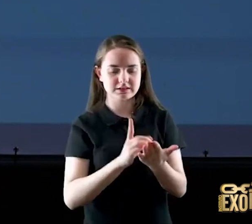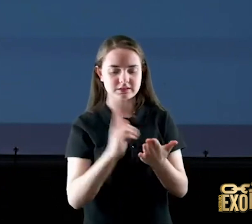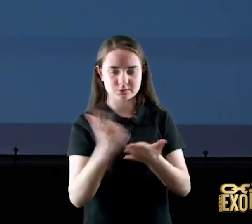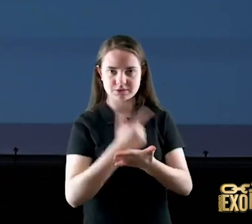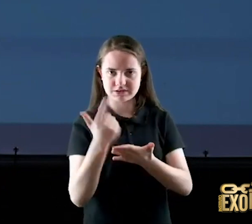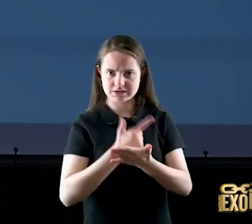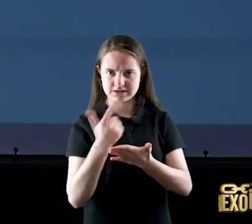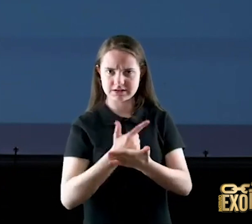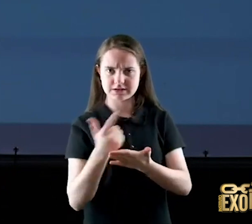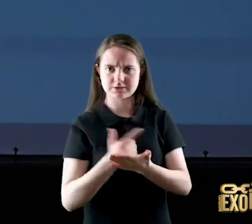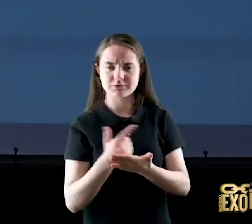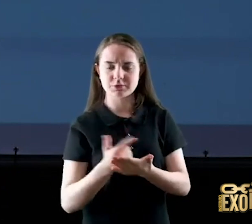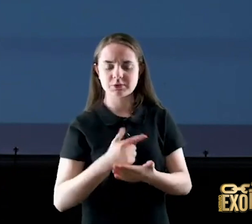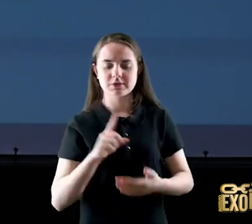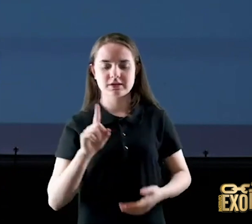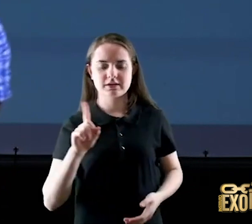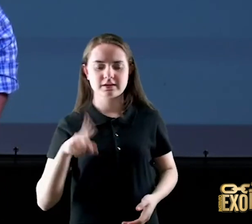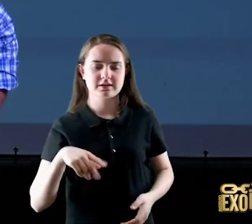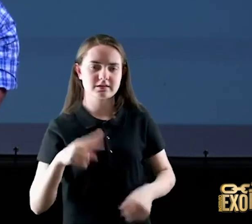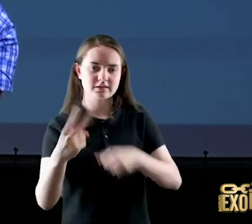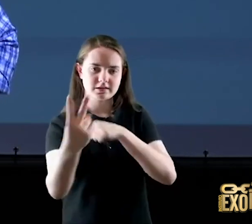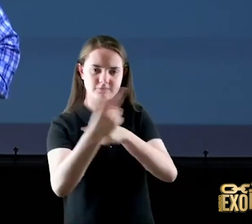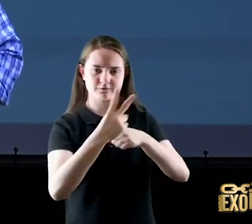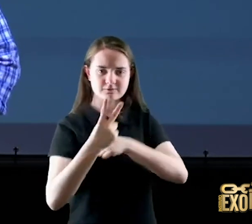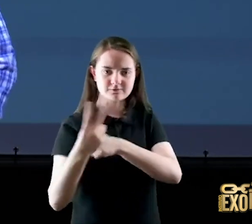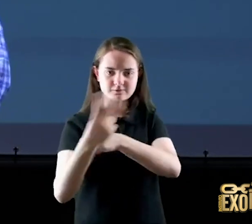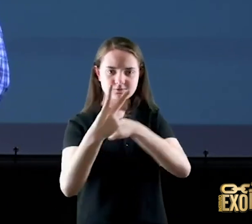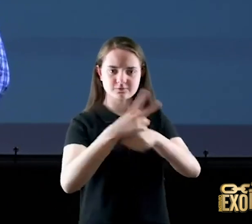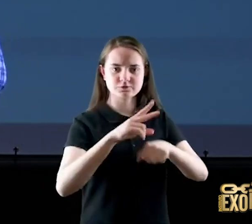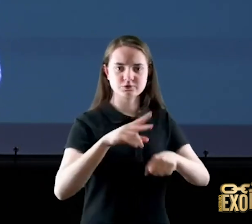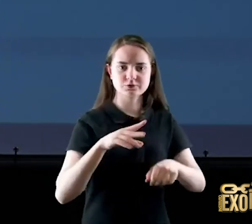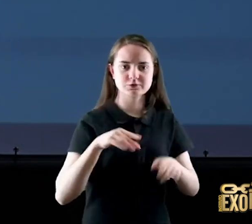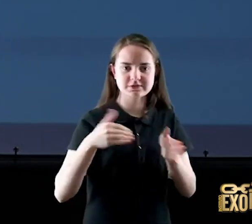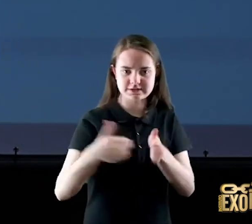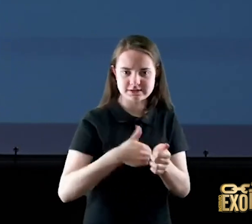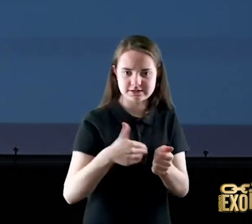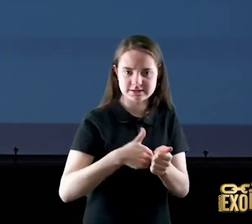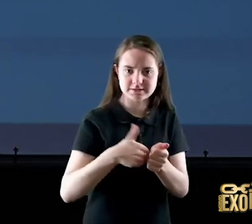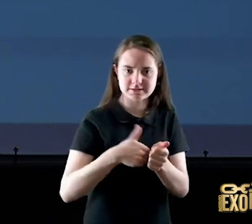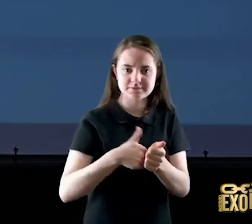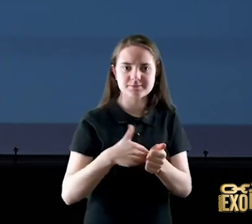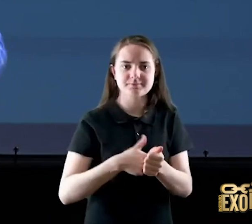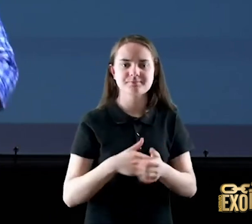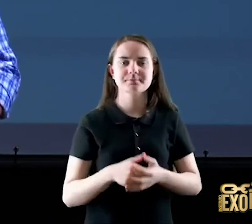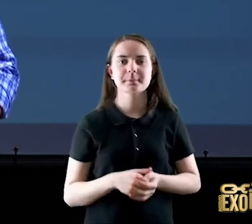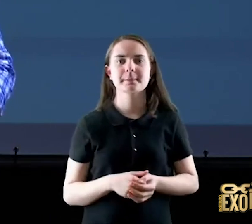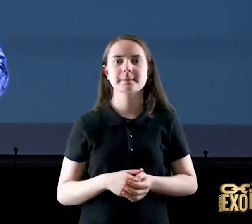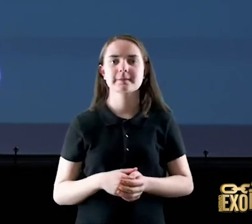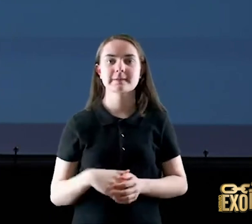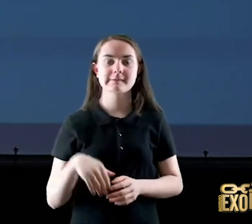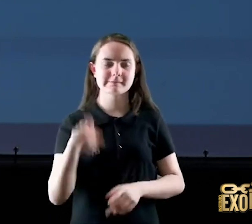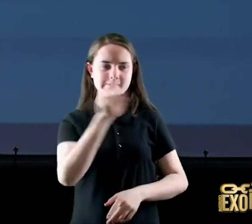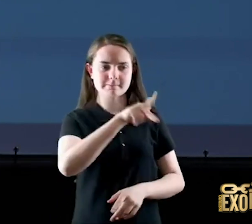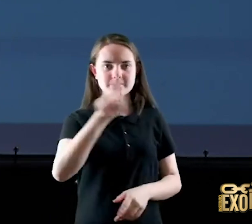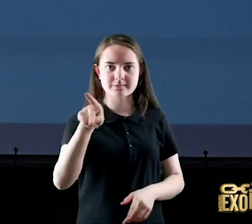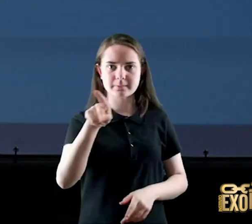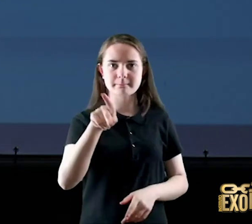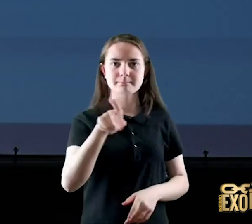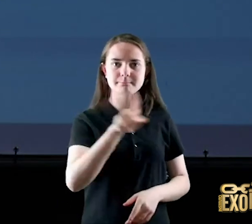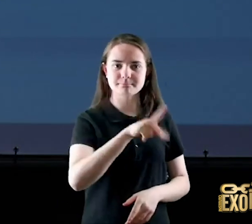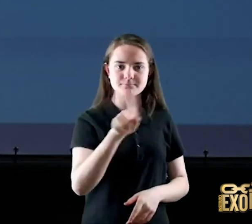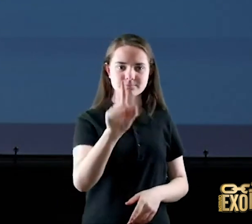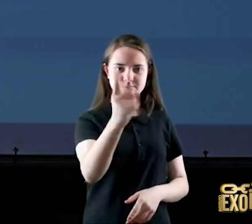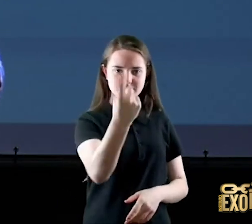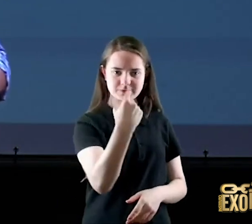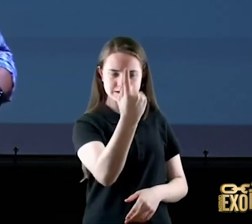e estava no segundo grau os professores além de mandar a gente ler aquelas obras de Machado de Assis você deve ter passado